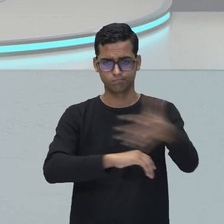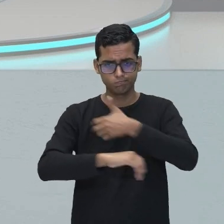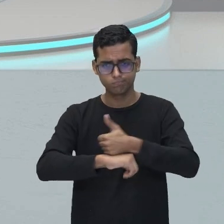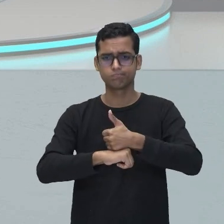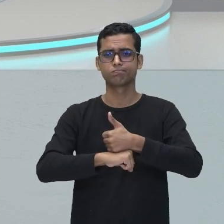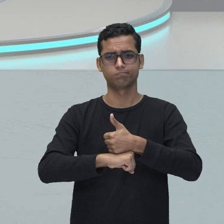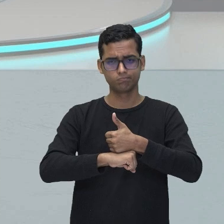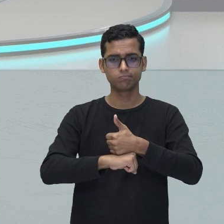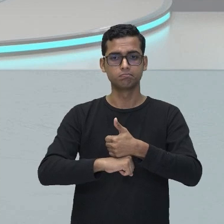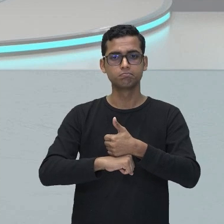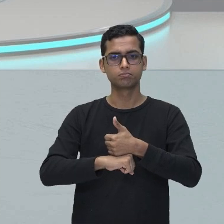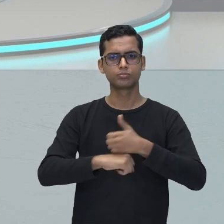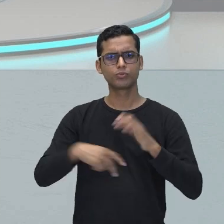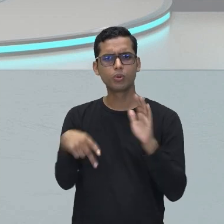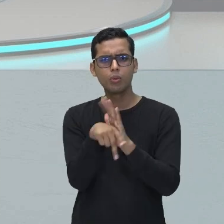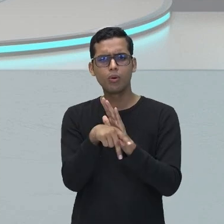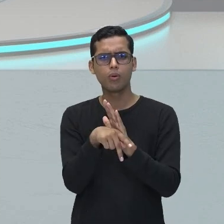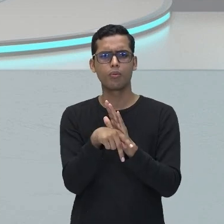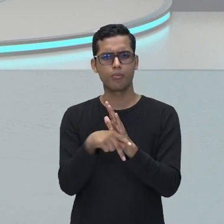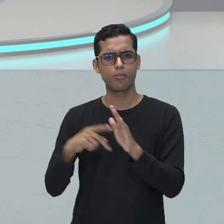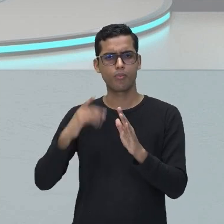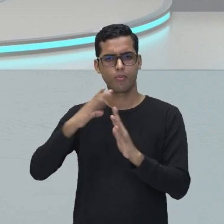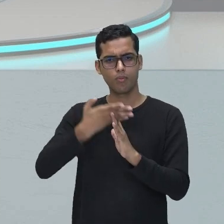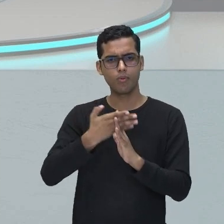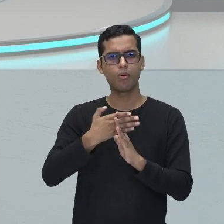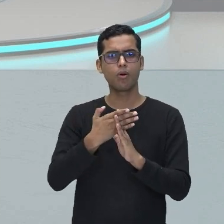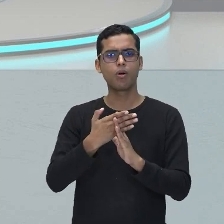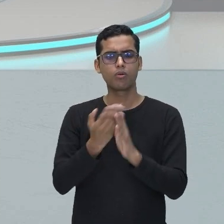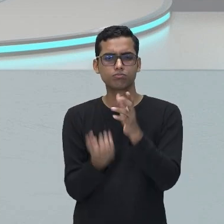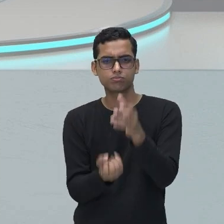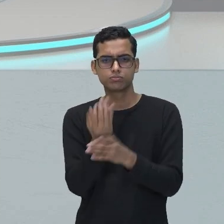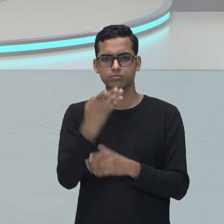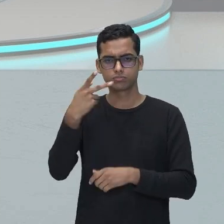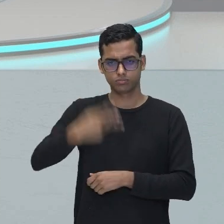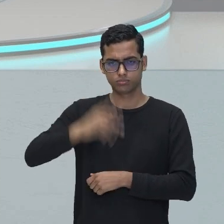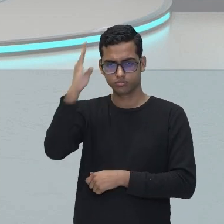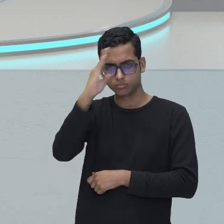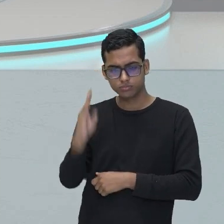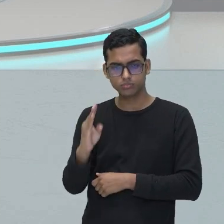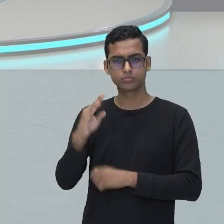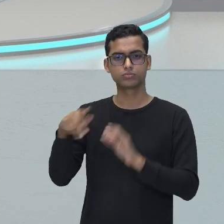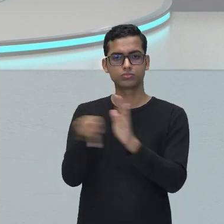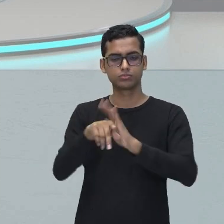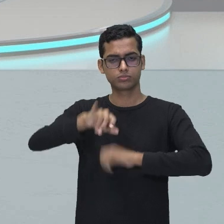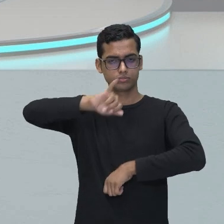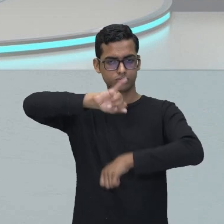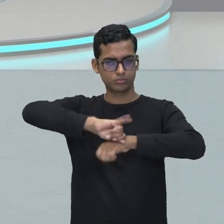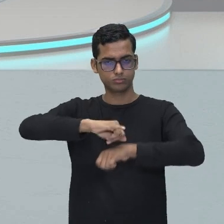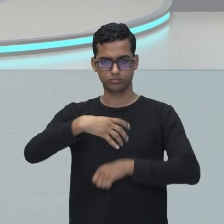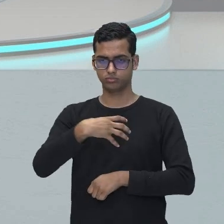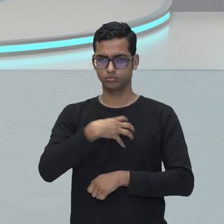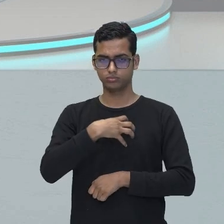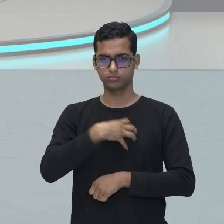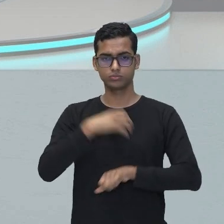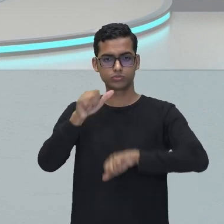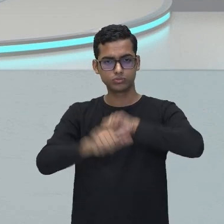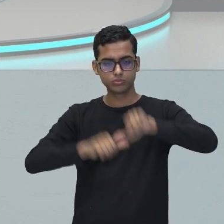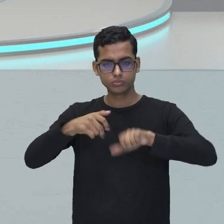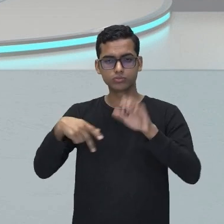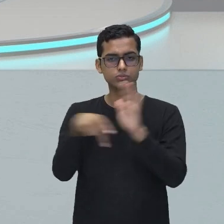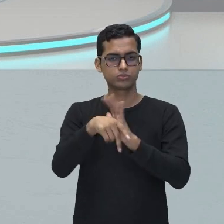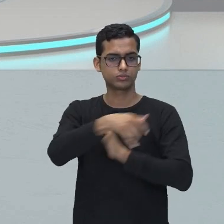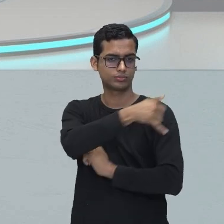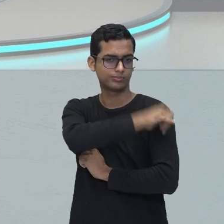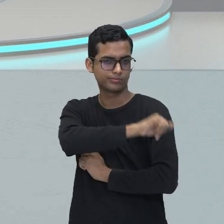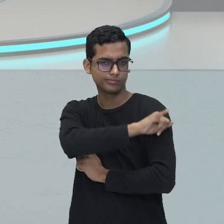floresceu no Brasil. A capital Salvador foi transferida para o Rio de Janeiro. E com isso, o